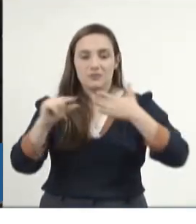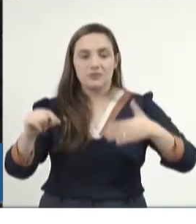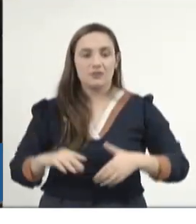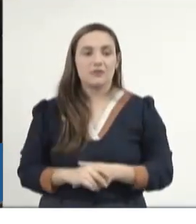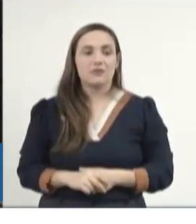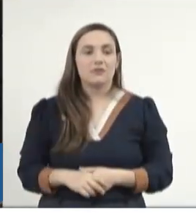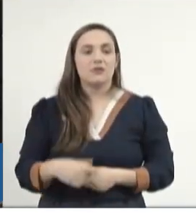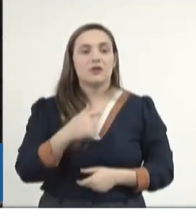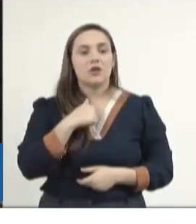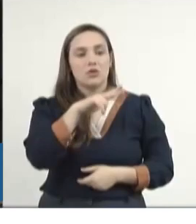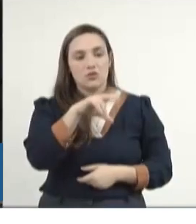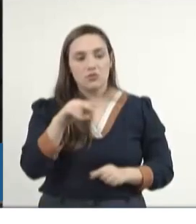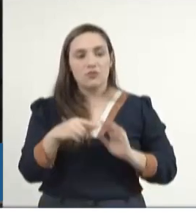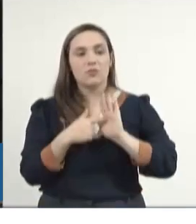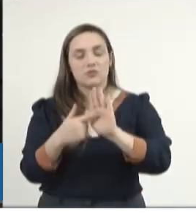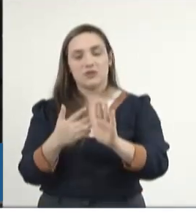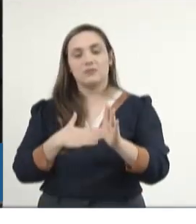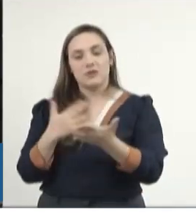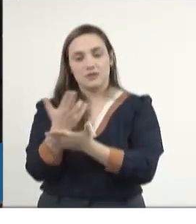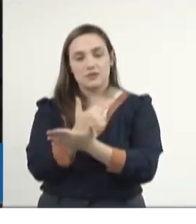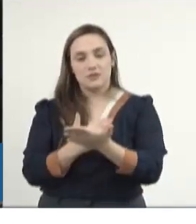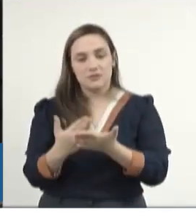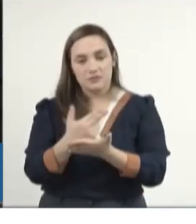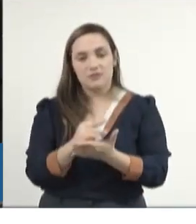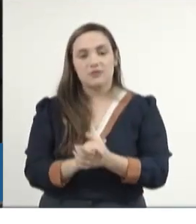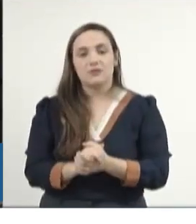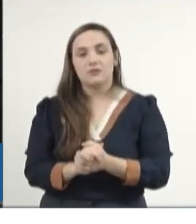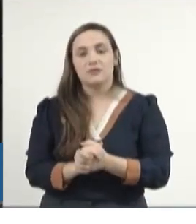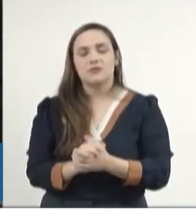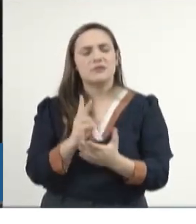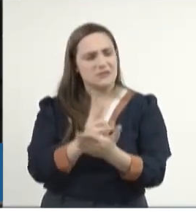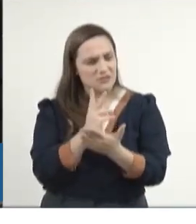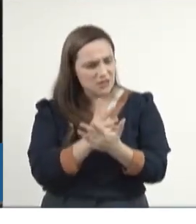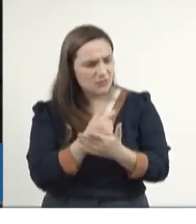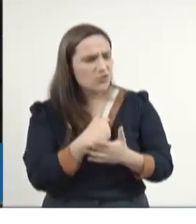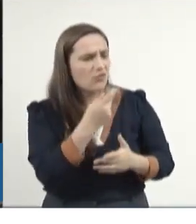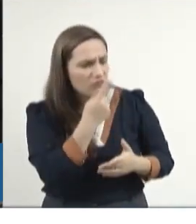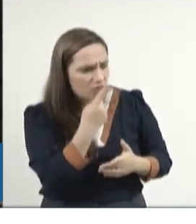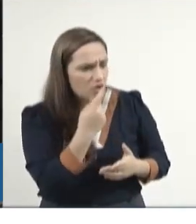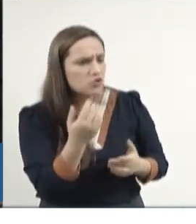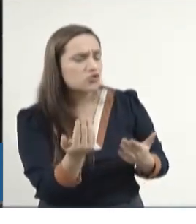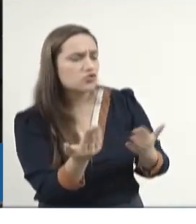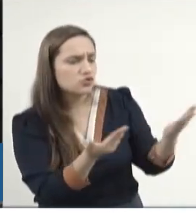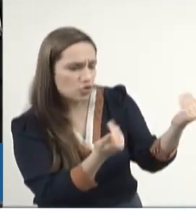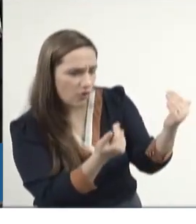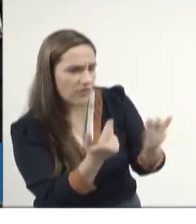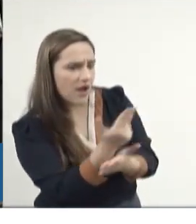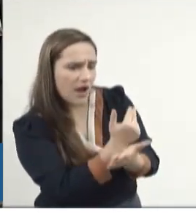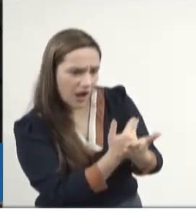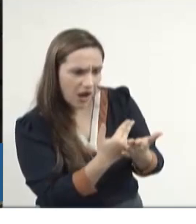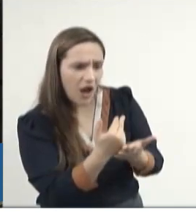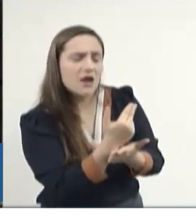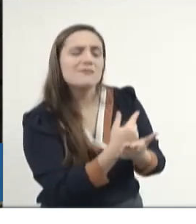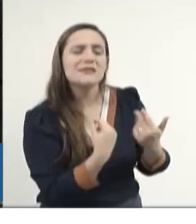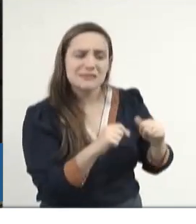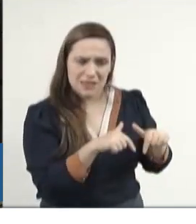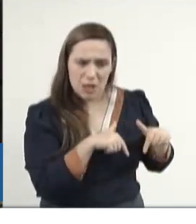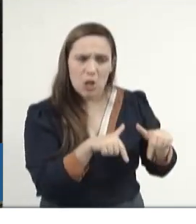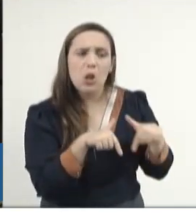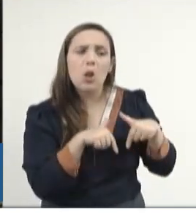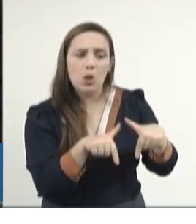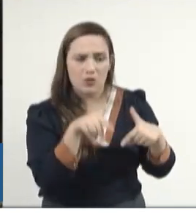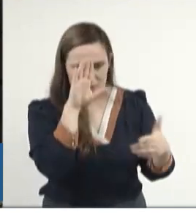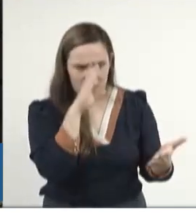Eu vou levar a minha arte. E sempre que eu falo para os jovens, artistas, plástico, tem que ter persistência,